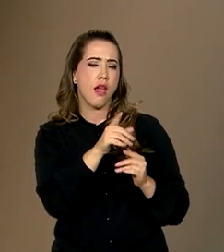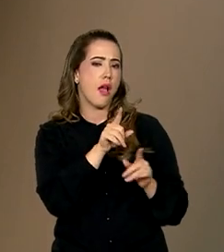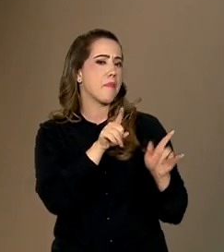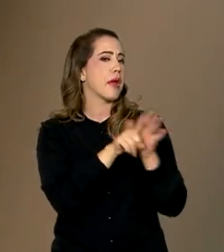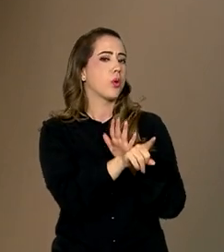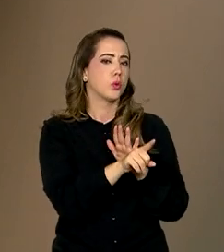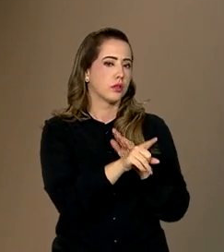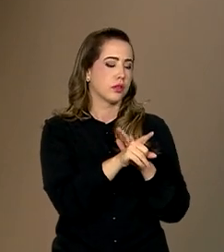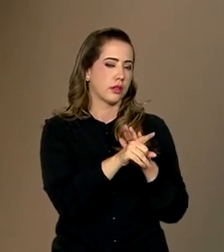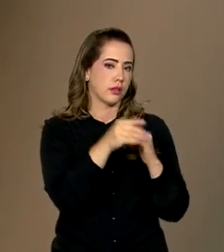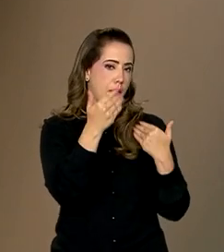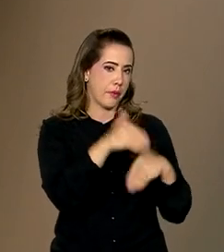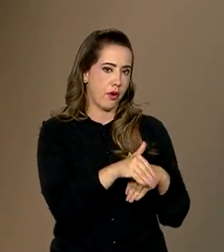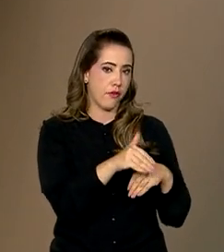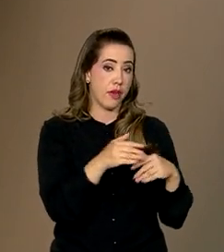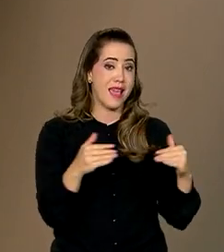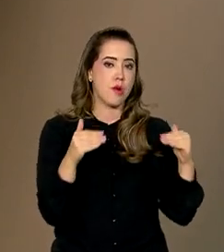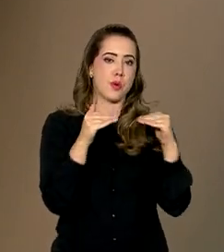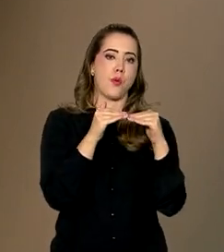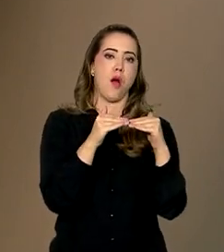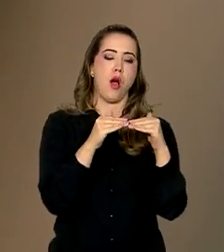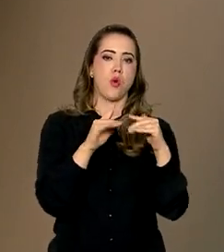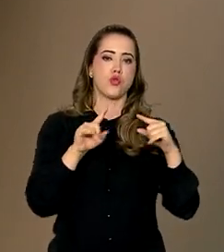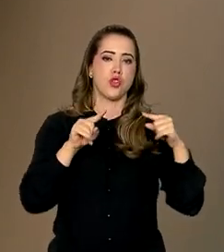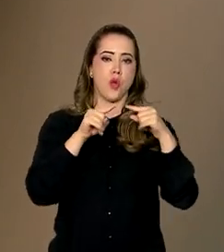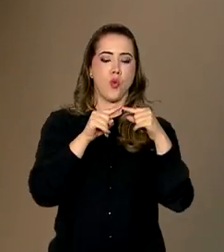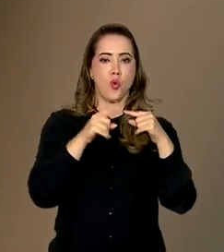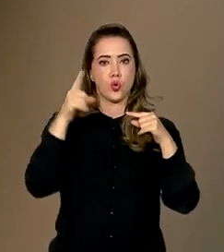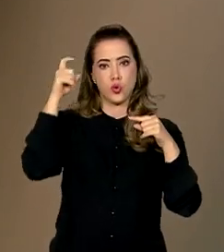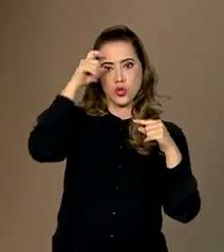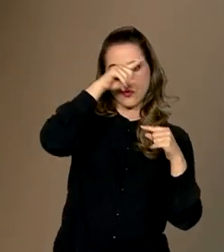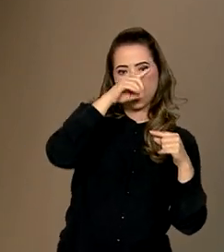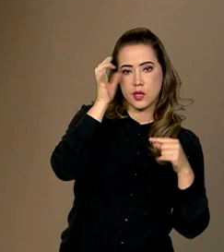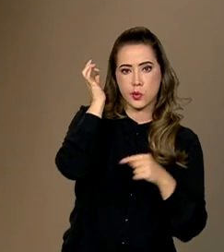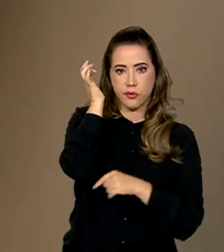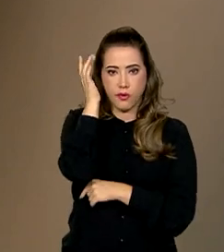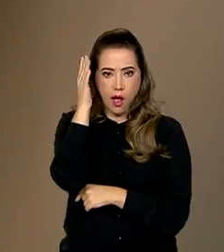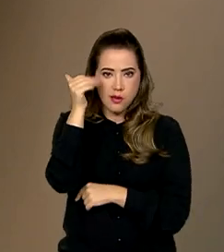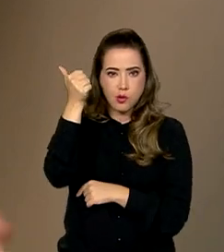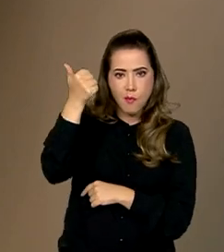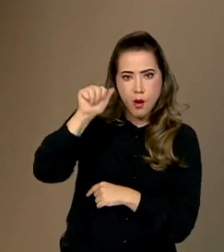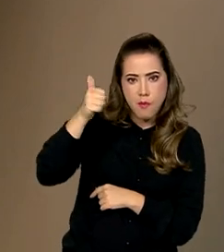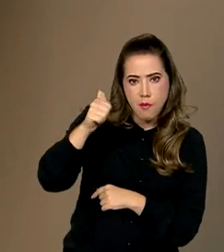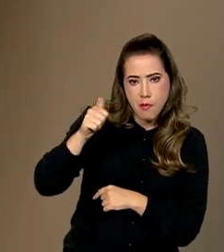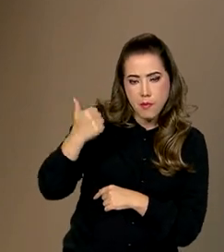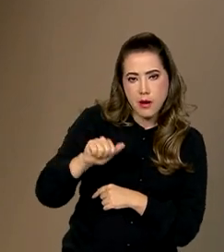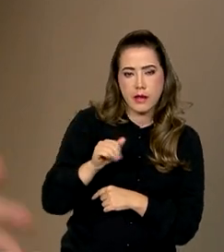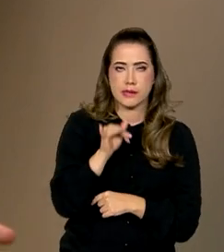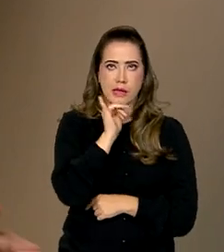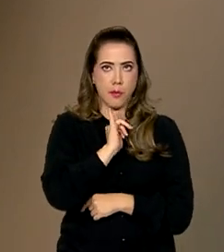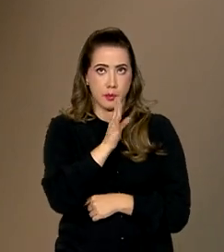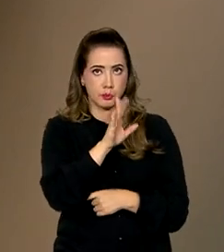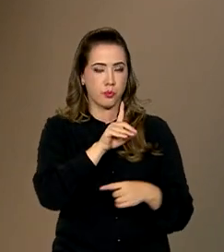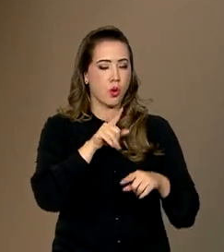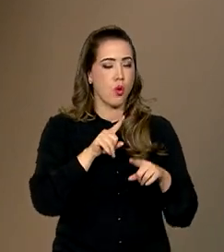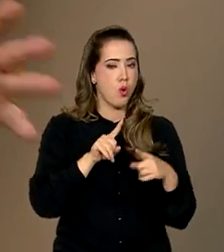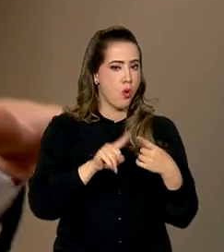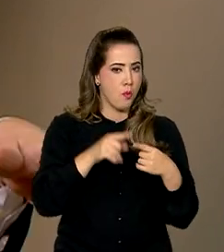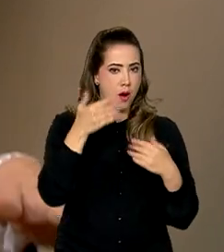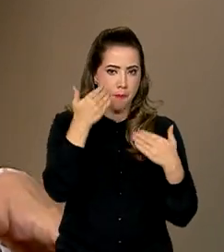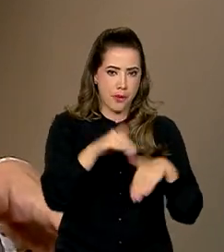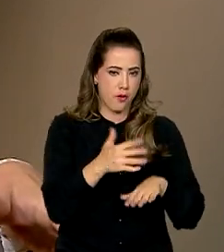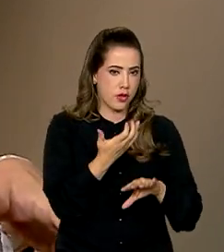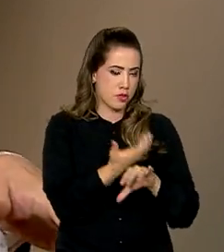são equiparadas em termos de dificuldade. Então, nós temos uma prova de matemática ou de linguagens,